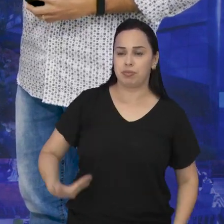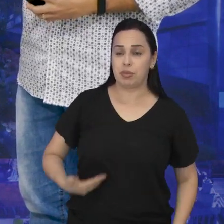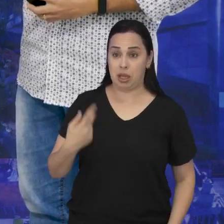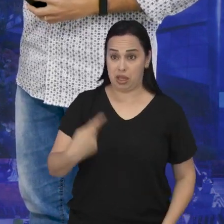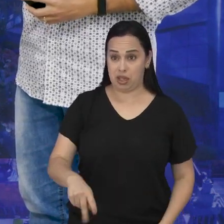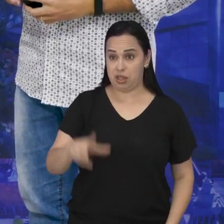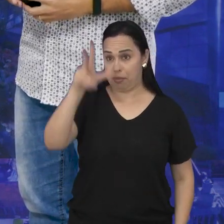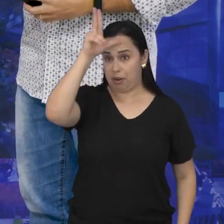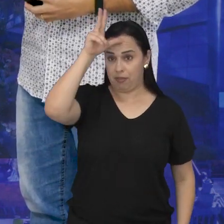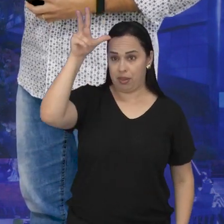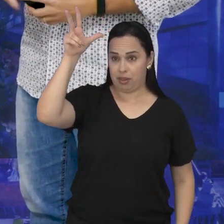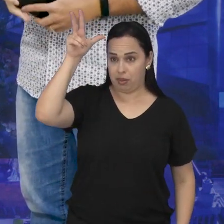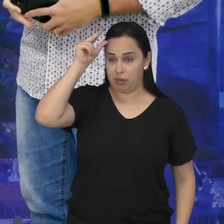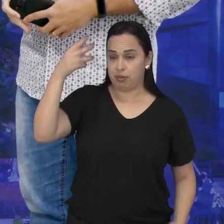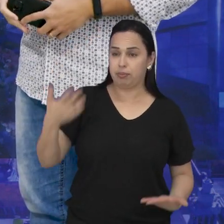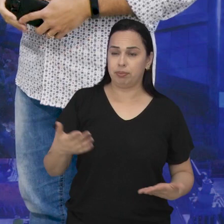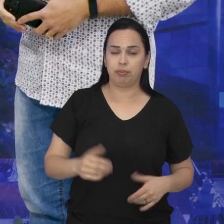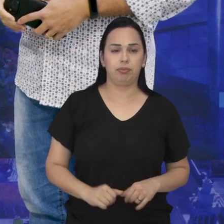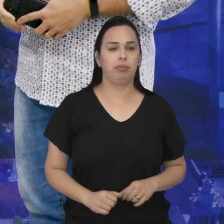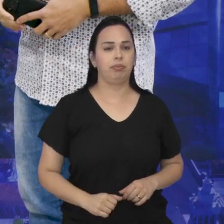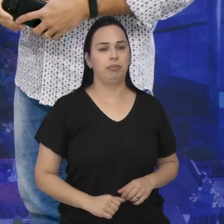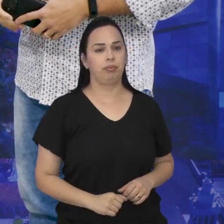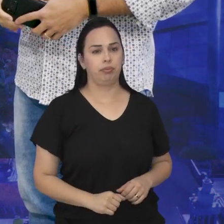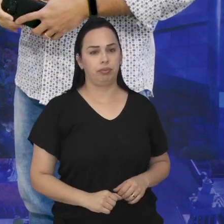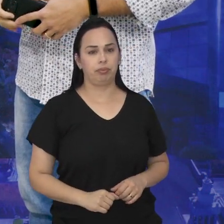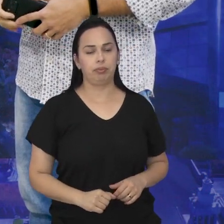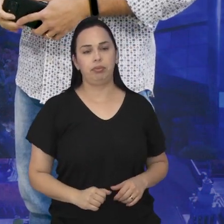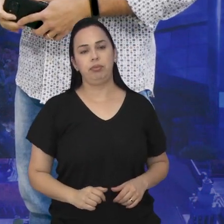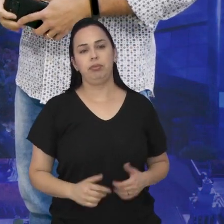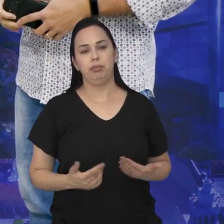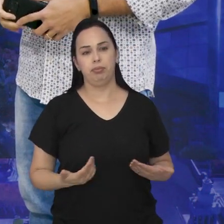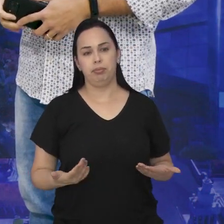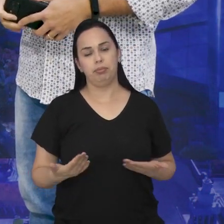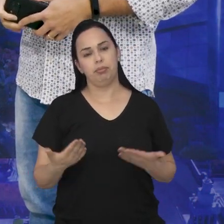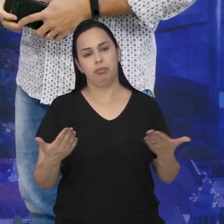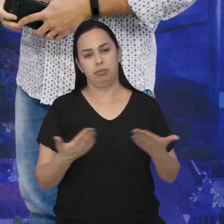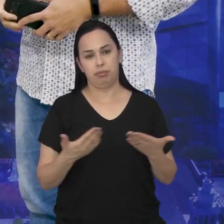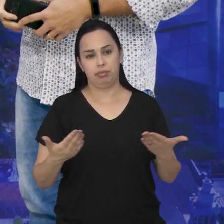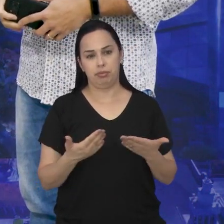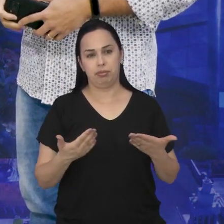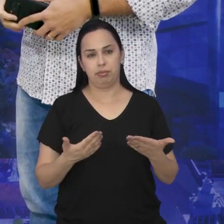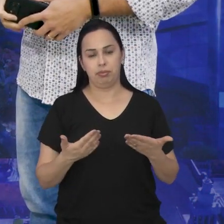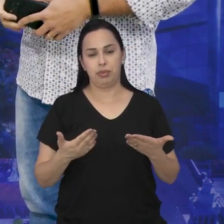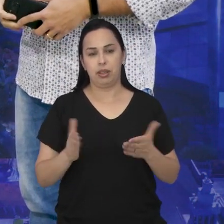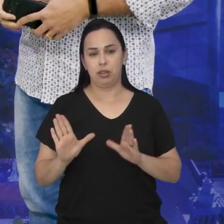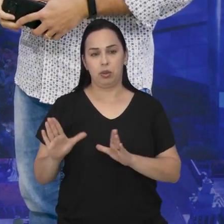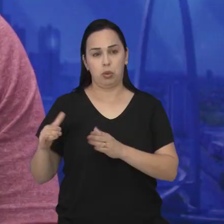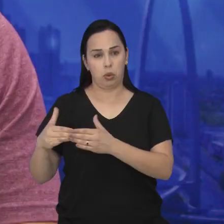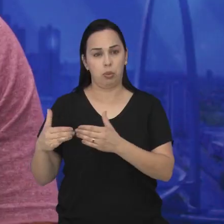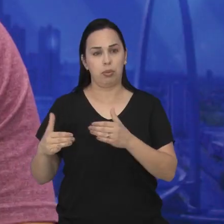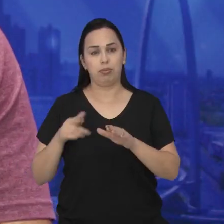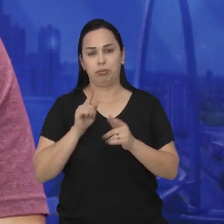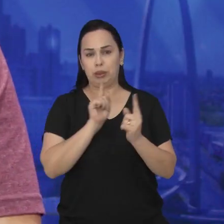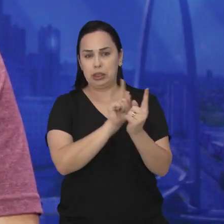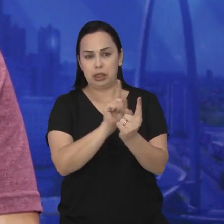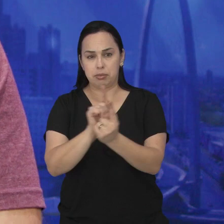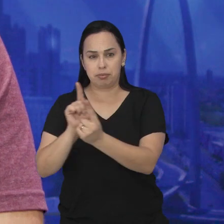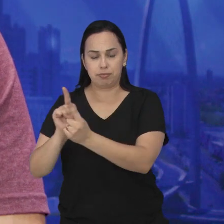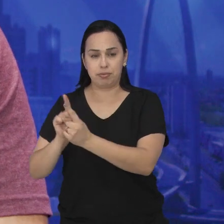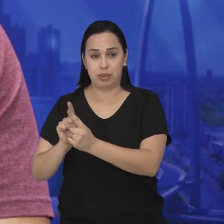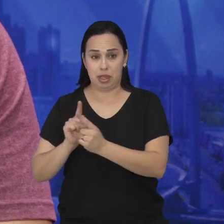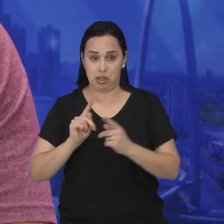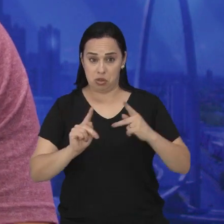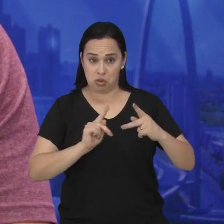a gente tem aqui na cidade voltadas para esse caso? Então, nós temos hoje uma rede de atendimento na cidade.